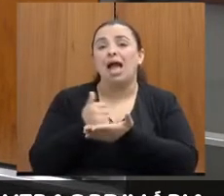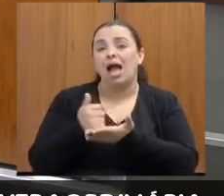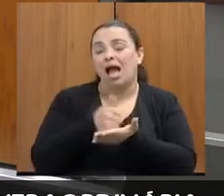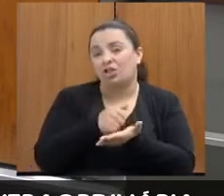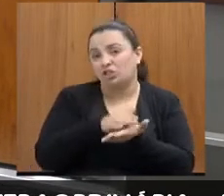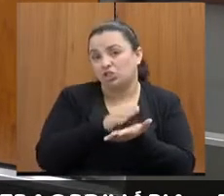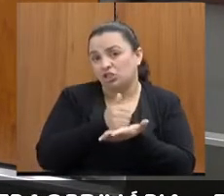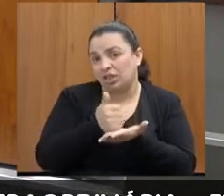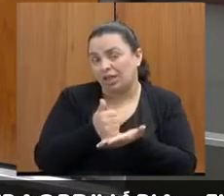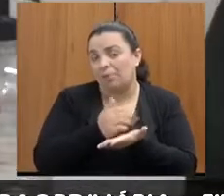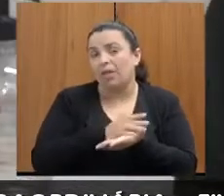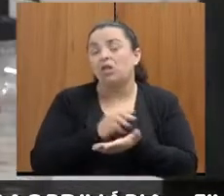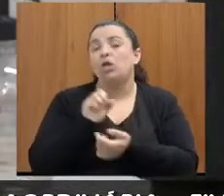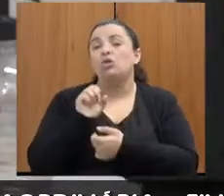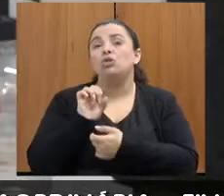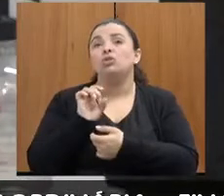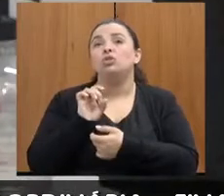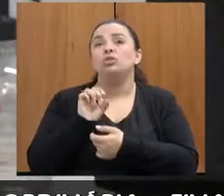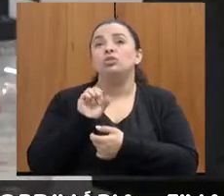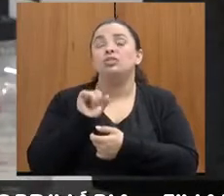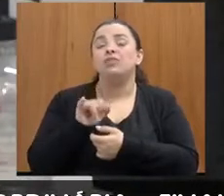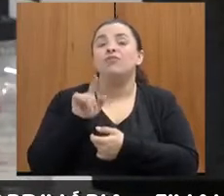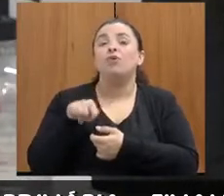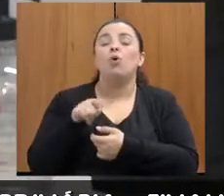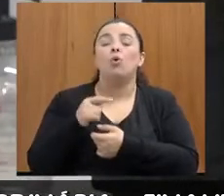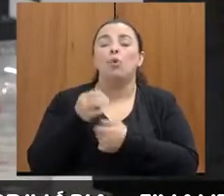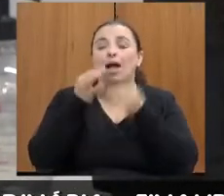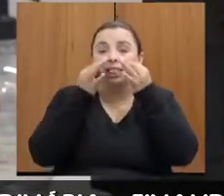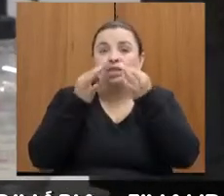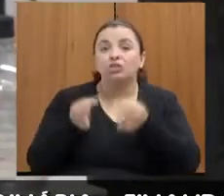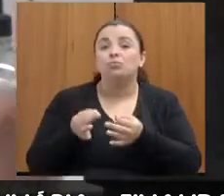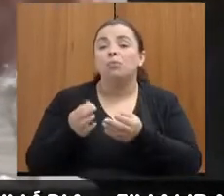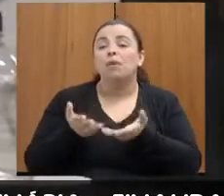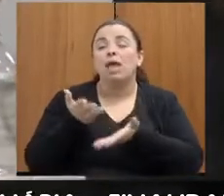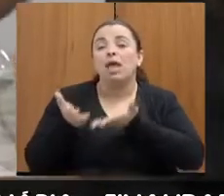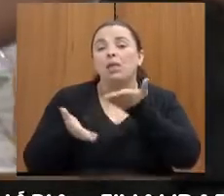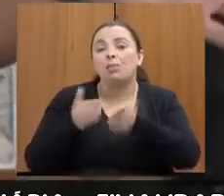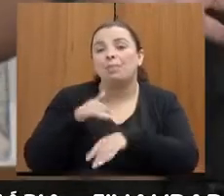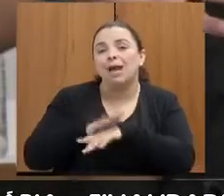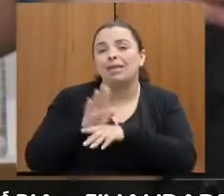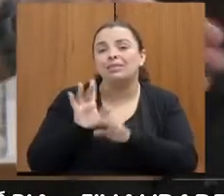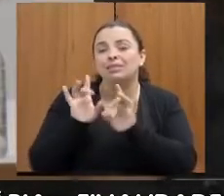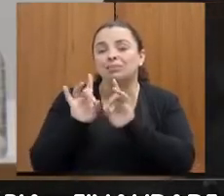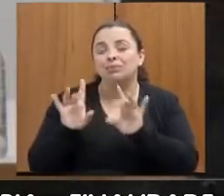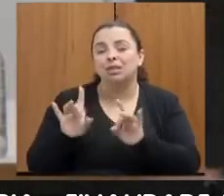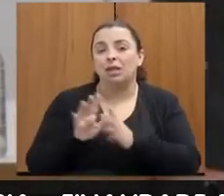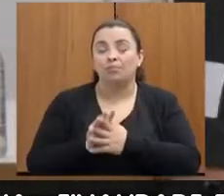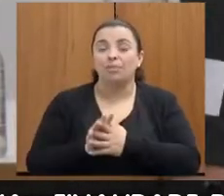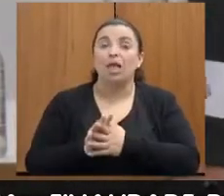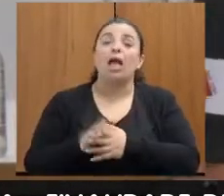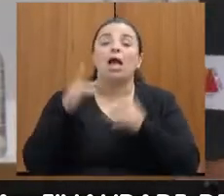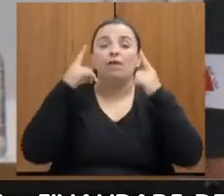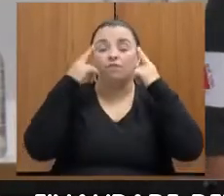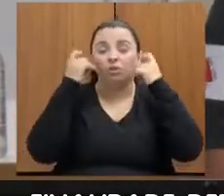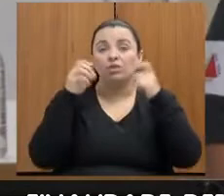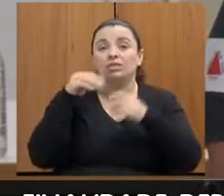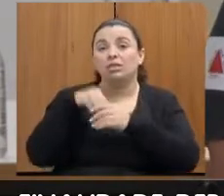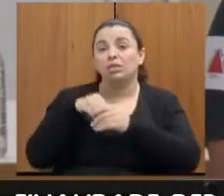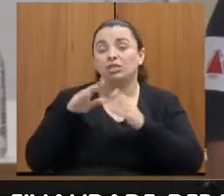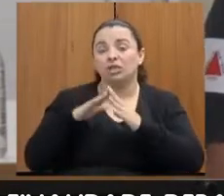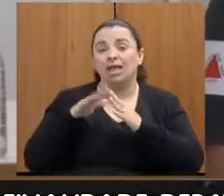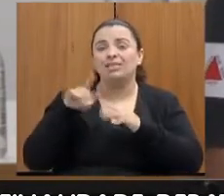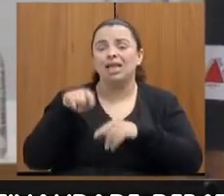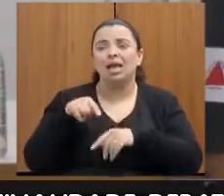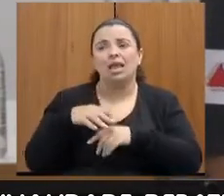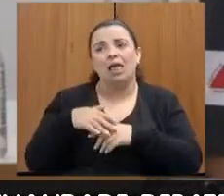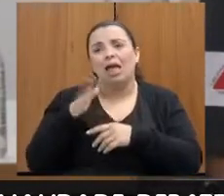só quando é escuta especializada. A violência doméstica é de demanda espontânea, mas a gente acabou criando também uma